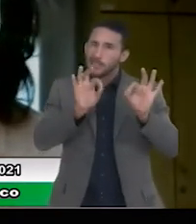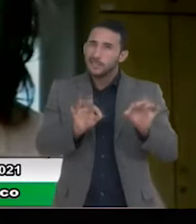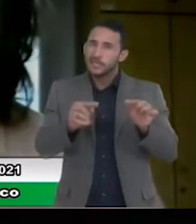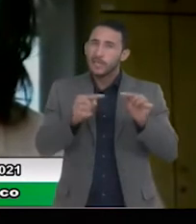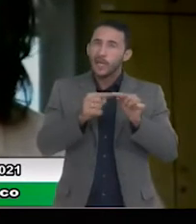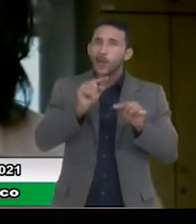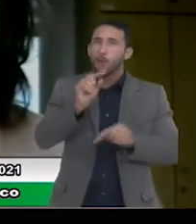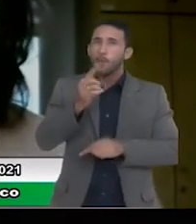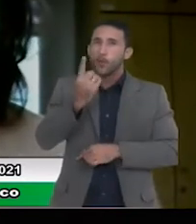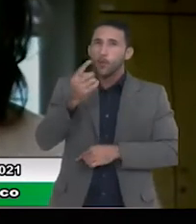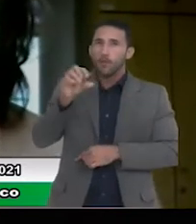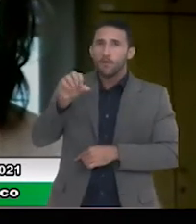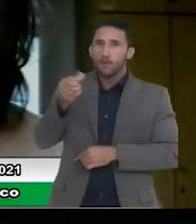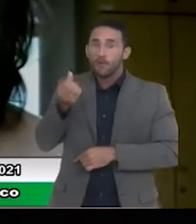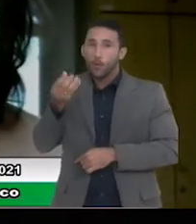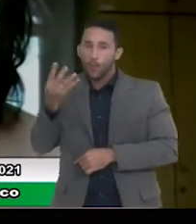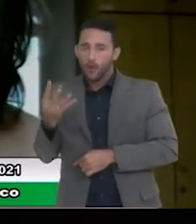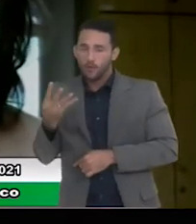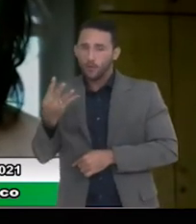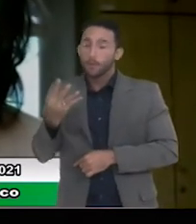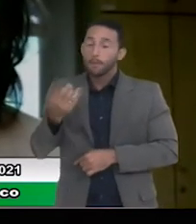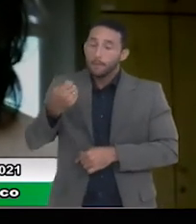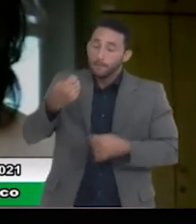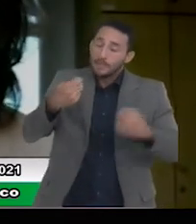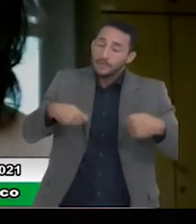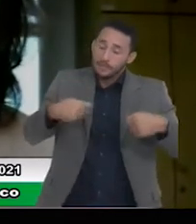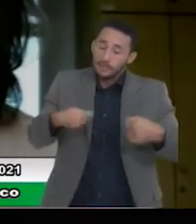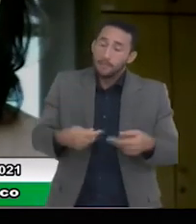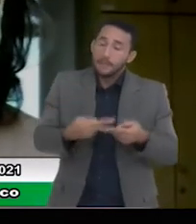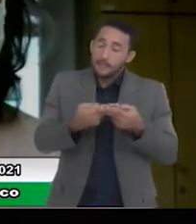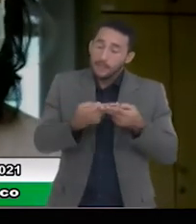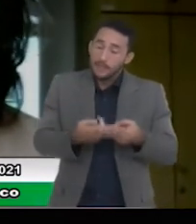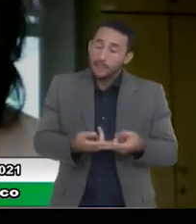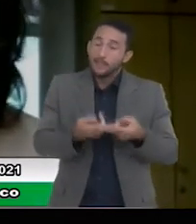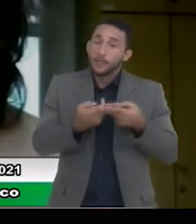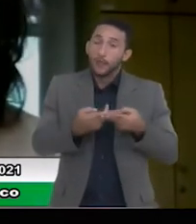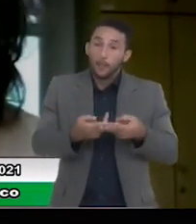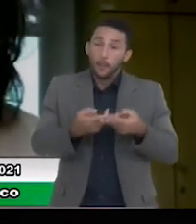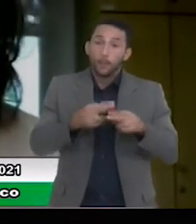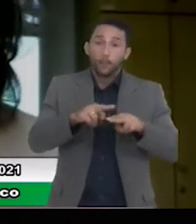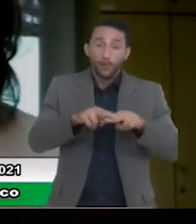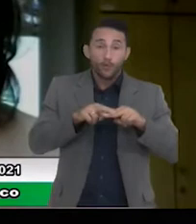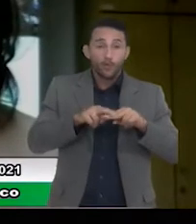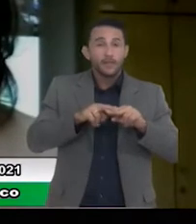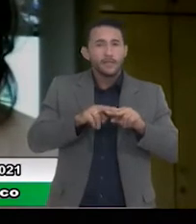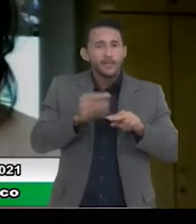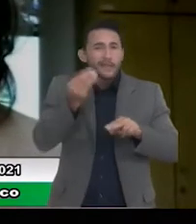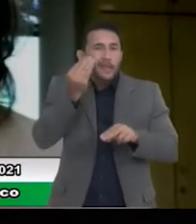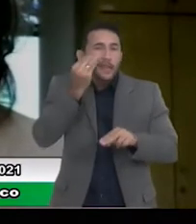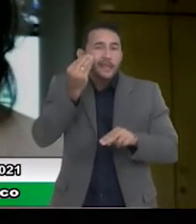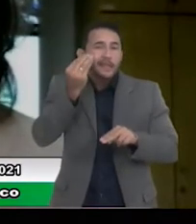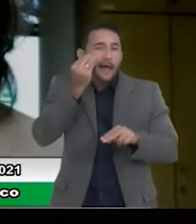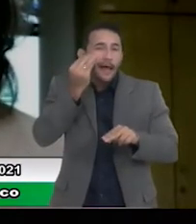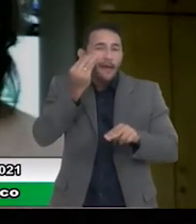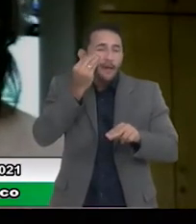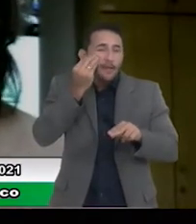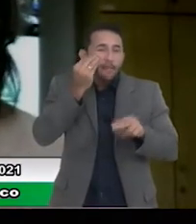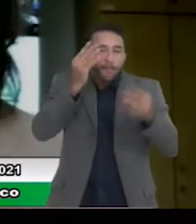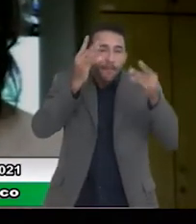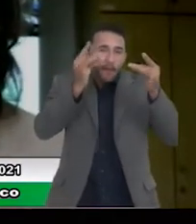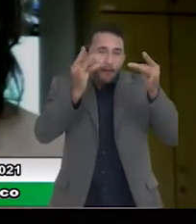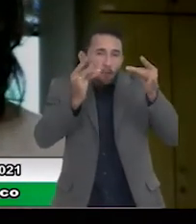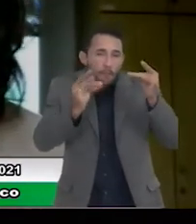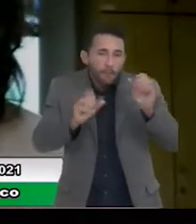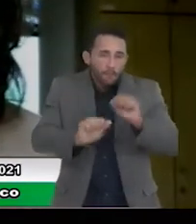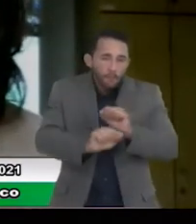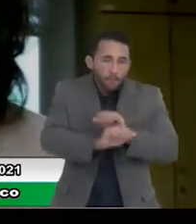precisa um pouco de paciência e a gente vai tentar, a todo momento, trazer isso da forma mais fácil para que não